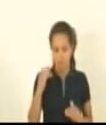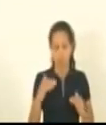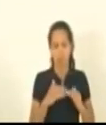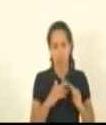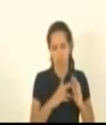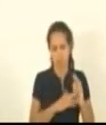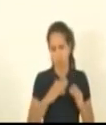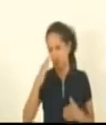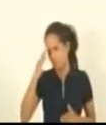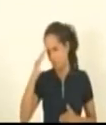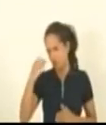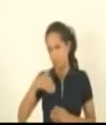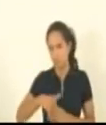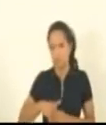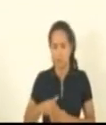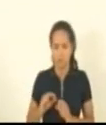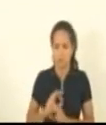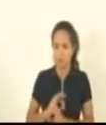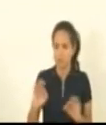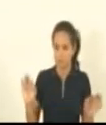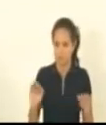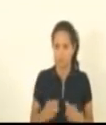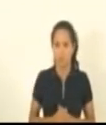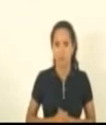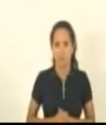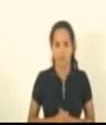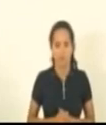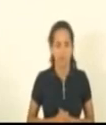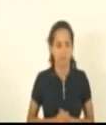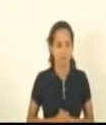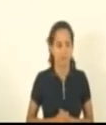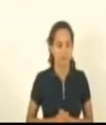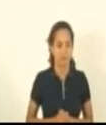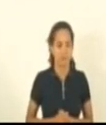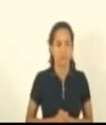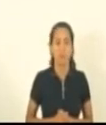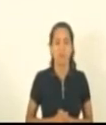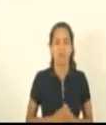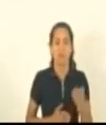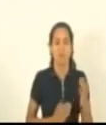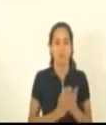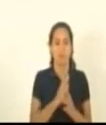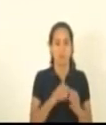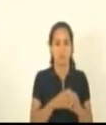capitão assunção seu voto é simbólico aprovado na comissão de justiça